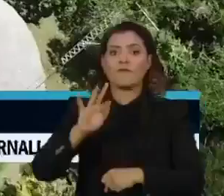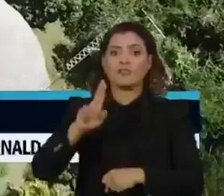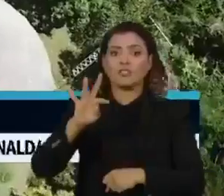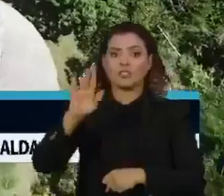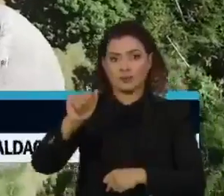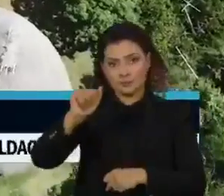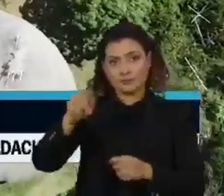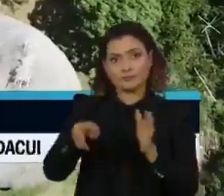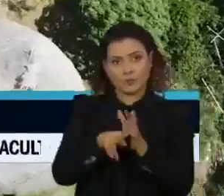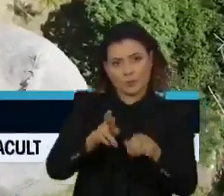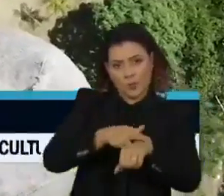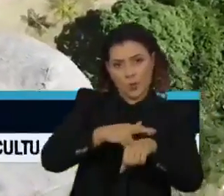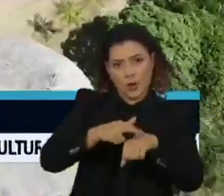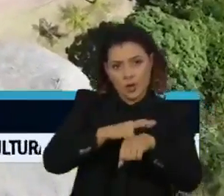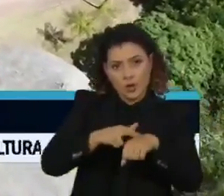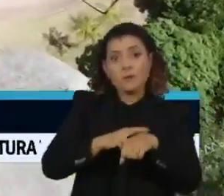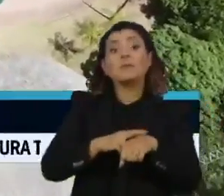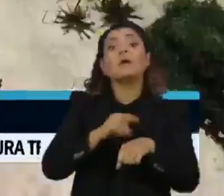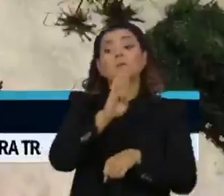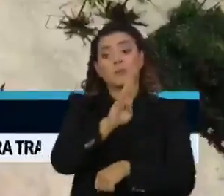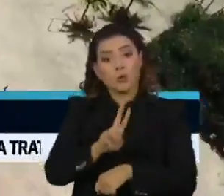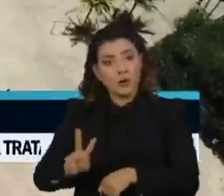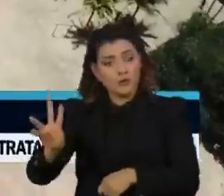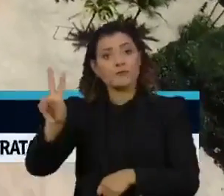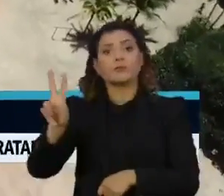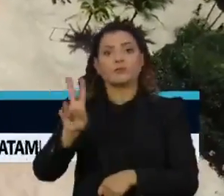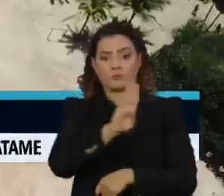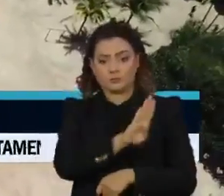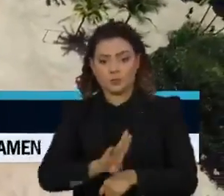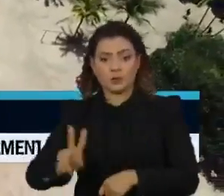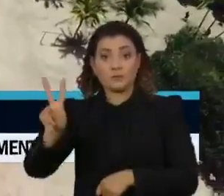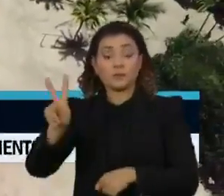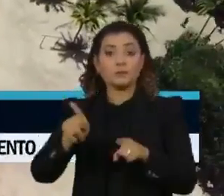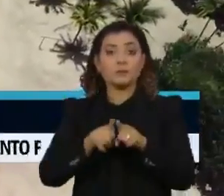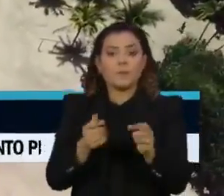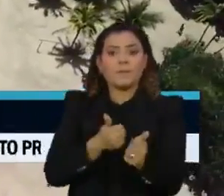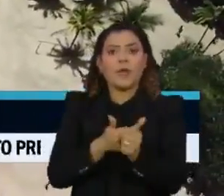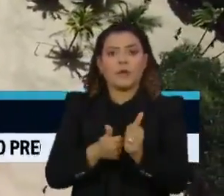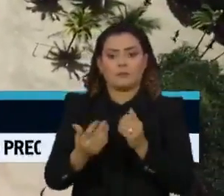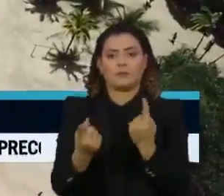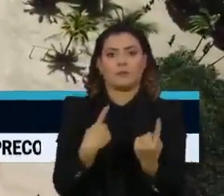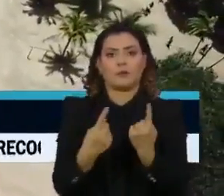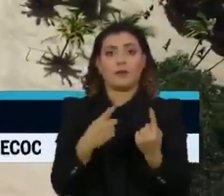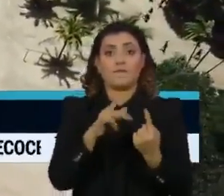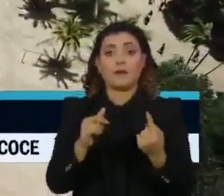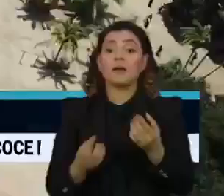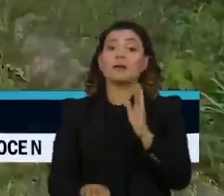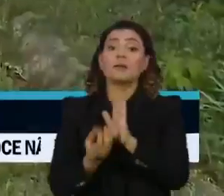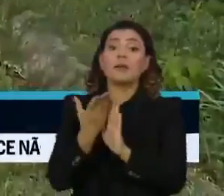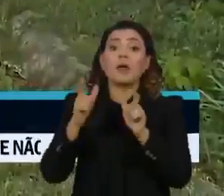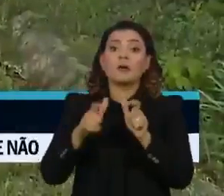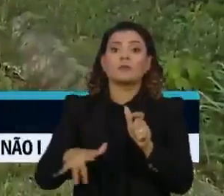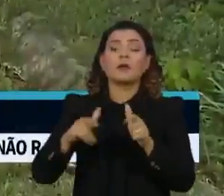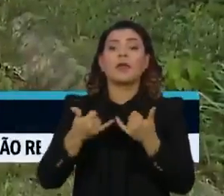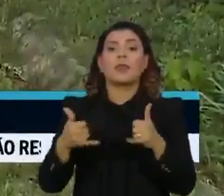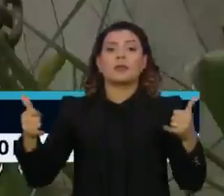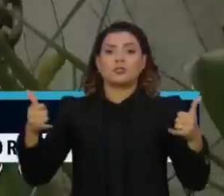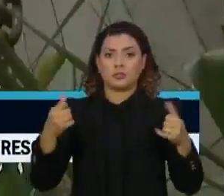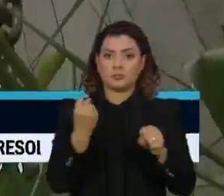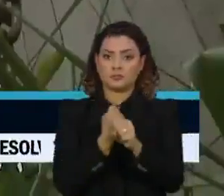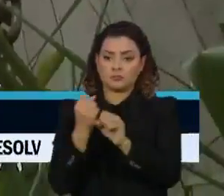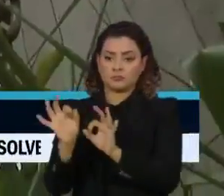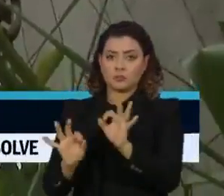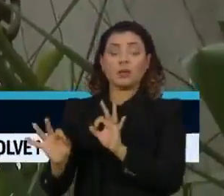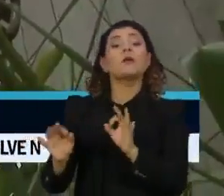indígena da etnia Waimiri Atroari. Paralela à estrada, deve ser implantada uma linha de transmissão de energia para